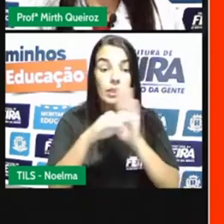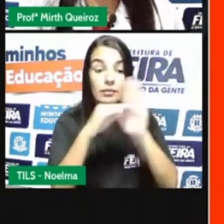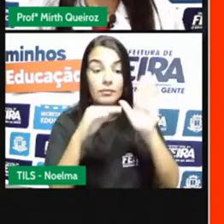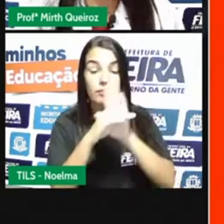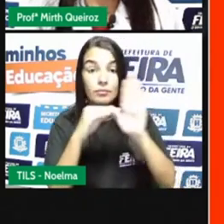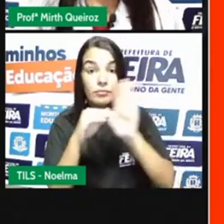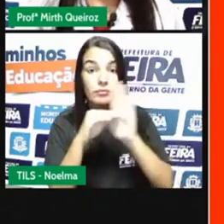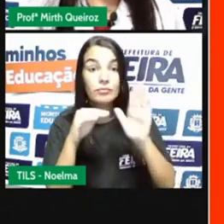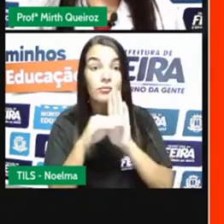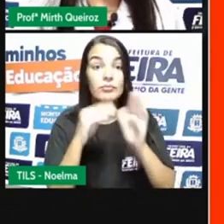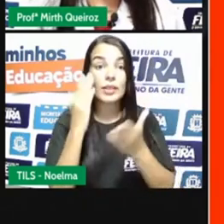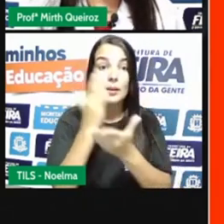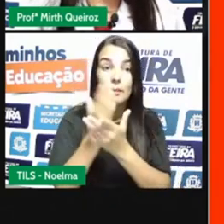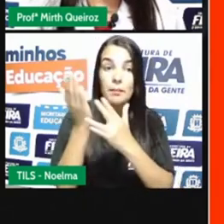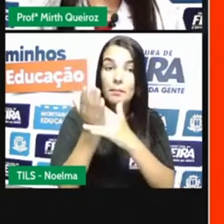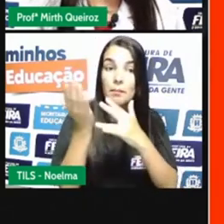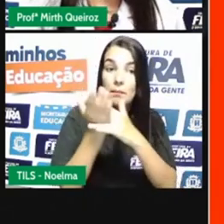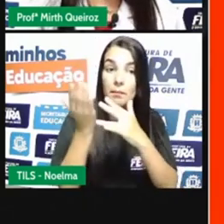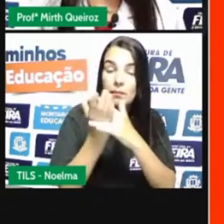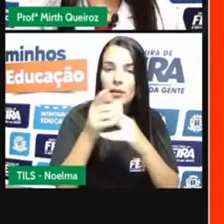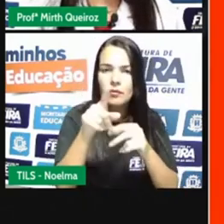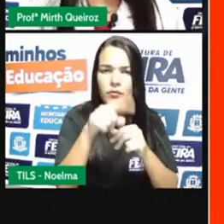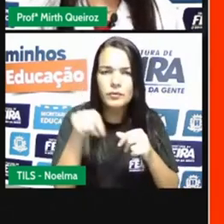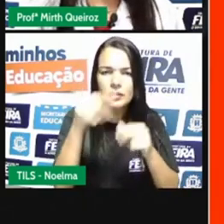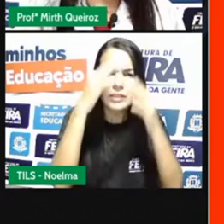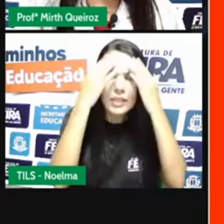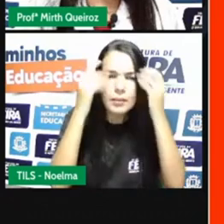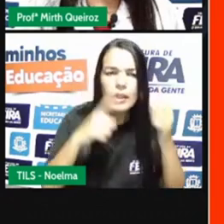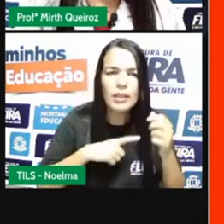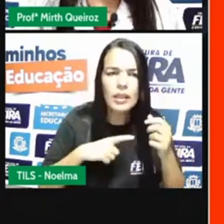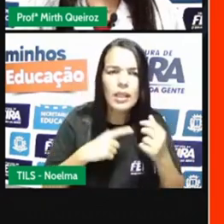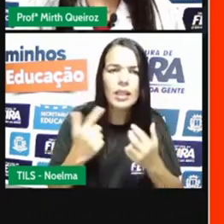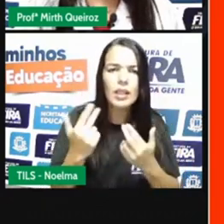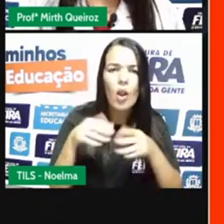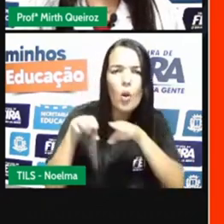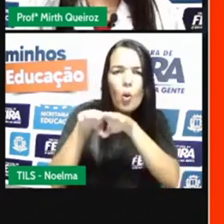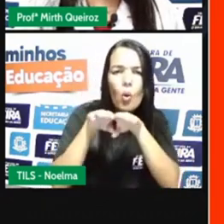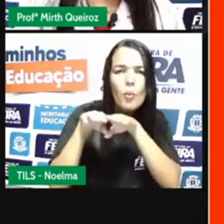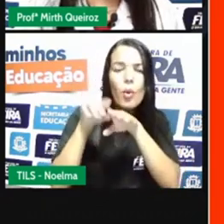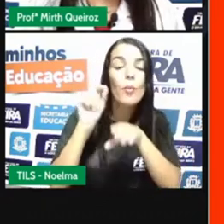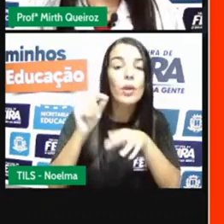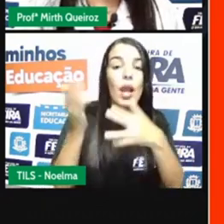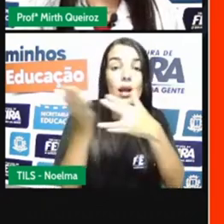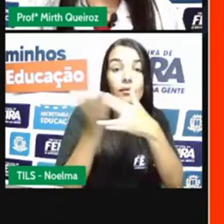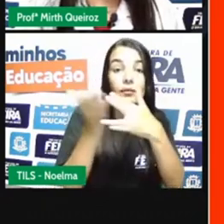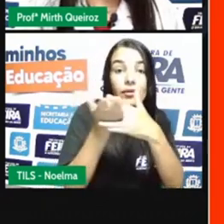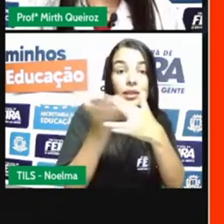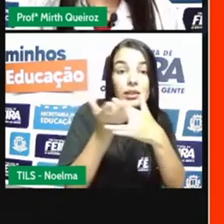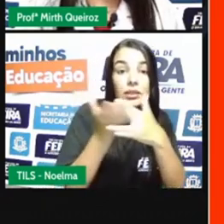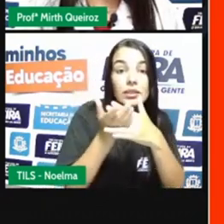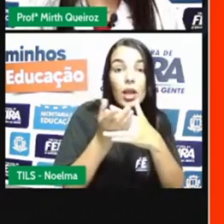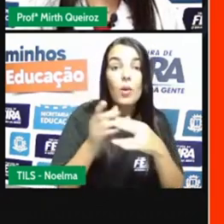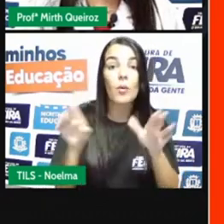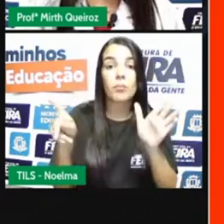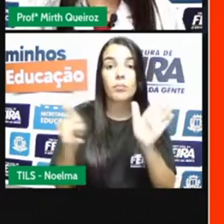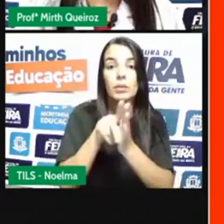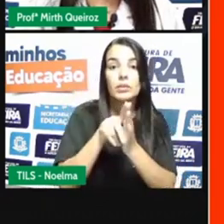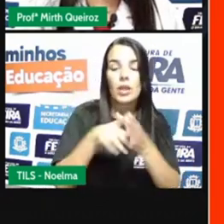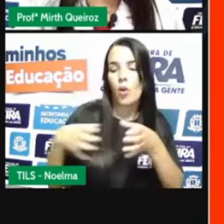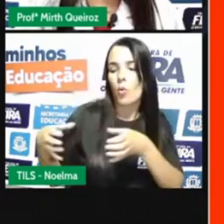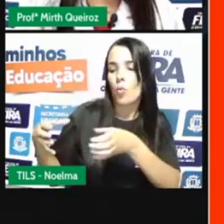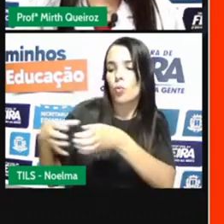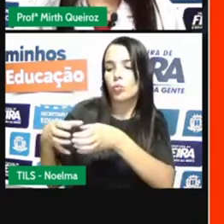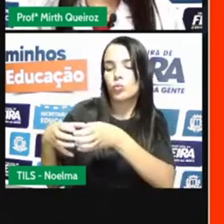decimais por aí. Mas você sabia que eles possuem algo em comum? As frações e os números decimais pertencem ao mesmo